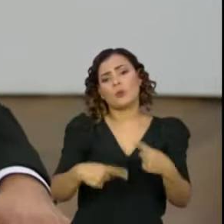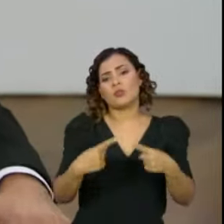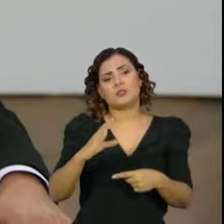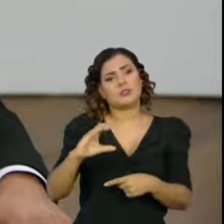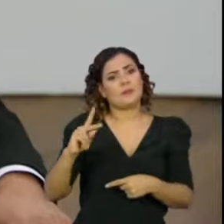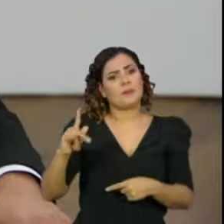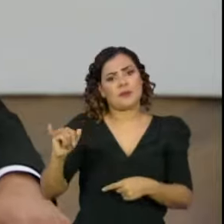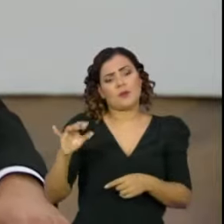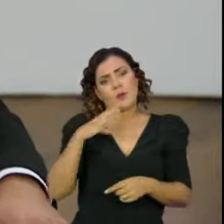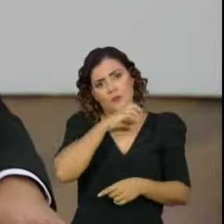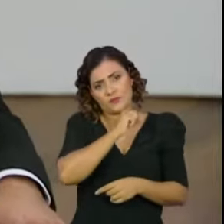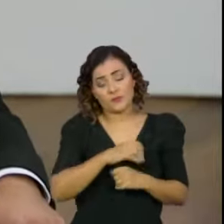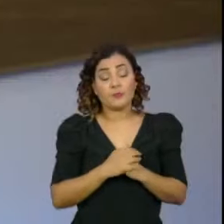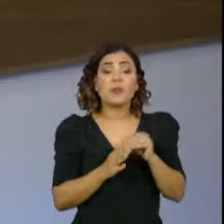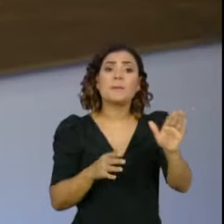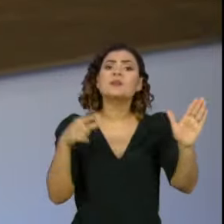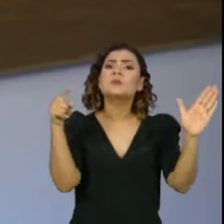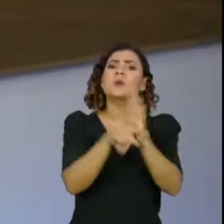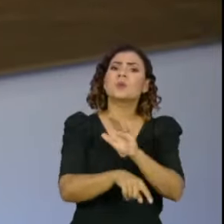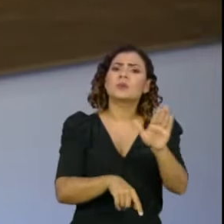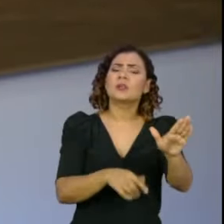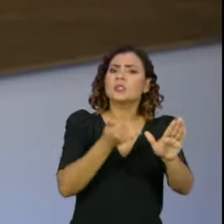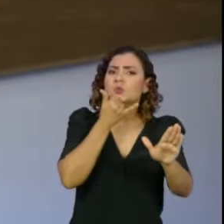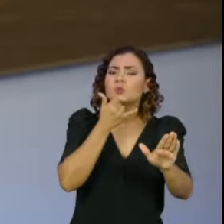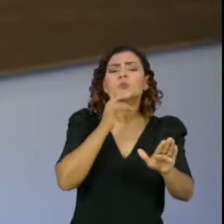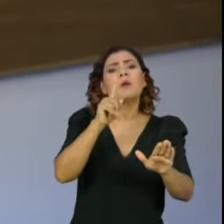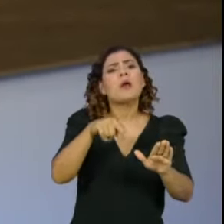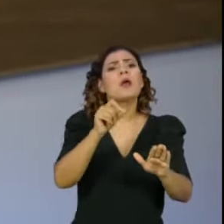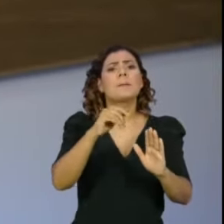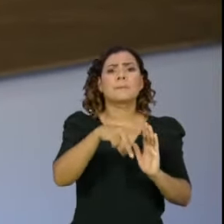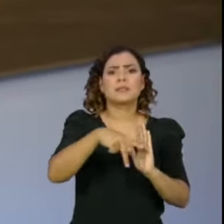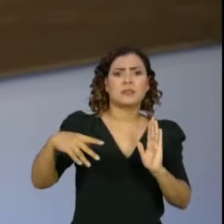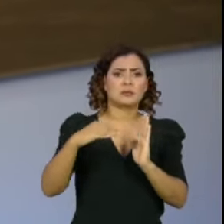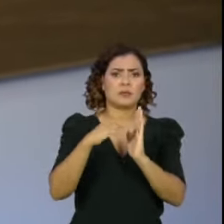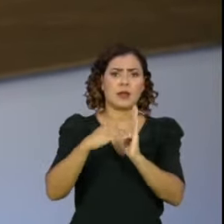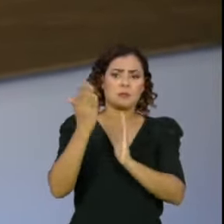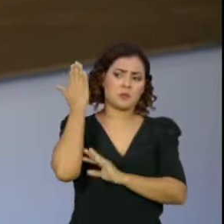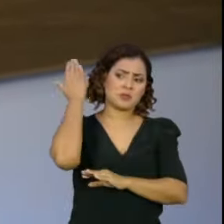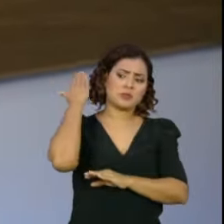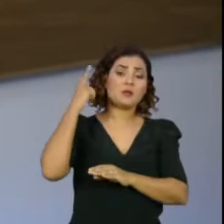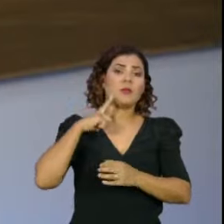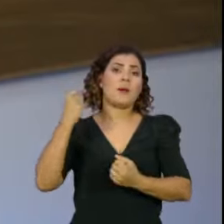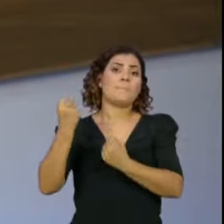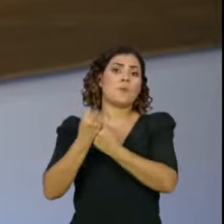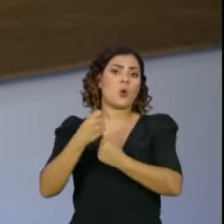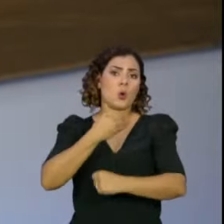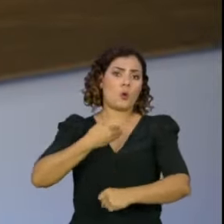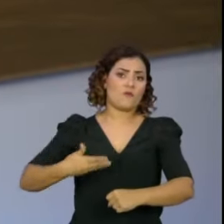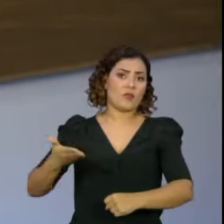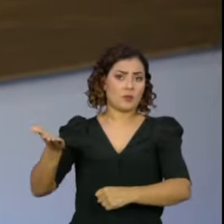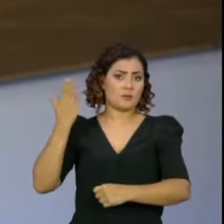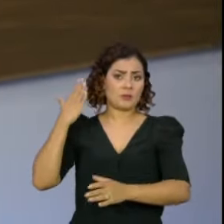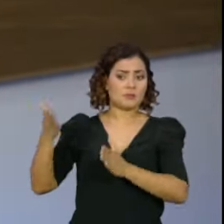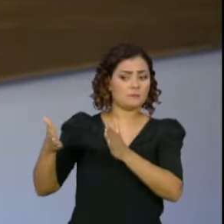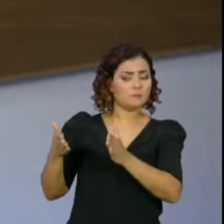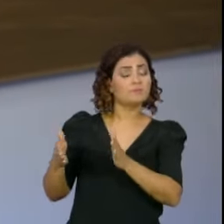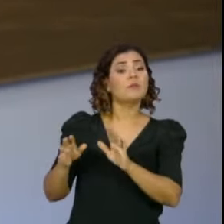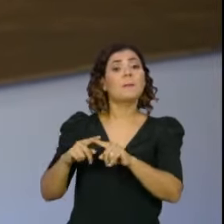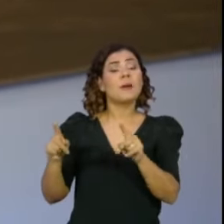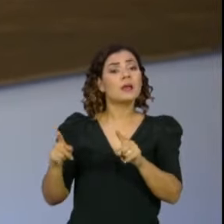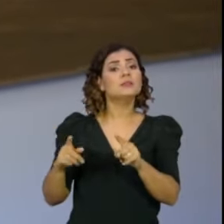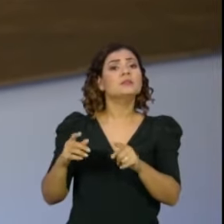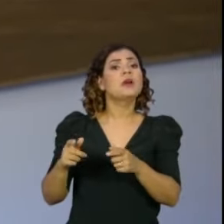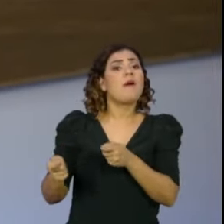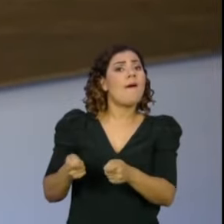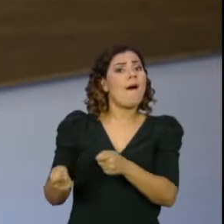CPI, você tem razão. Mas eu perguntaria o seguinte, outros presidentes do Senado no passado, que também eram aliados dos governos de ocasião, seguraram